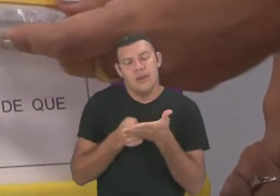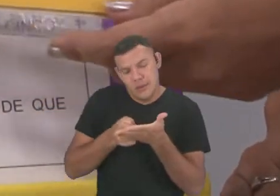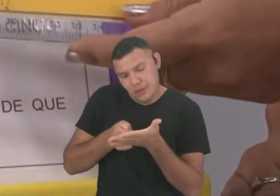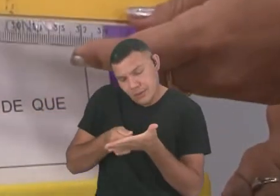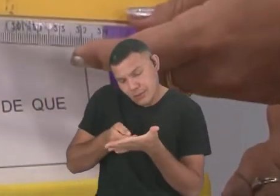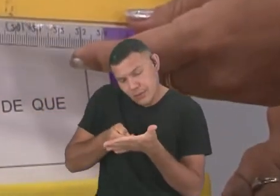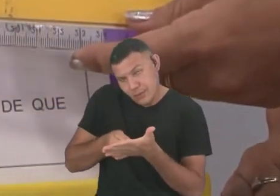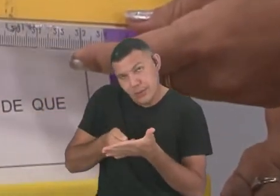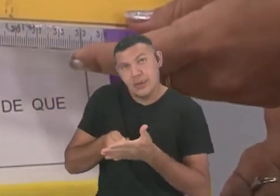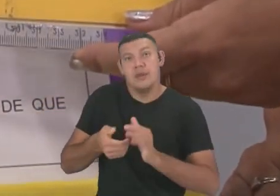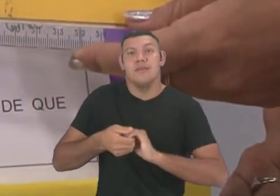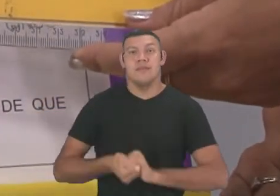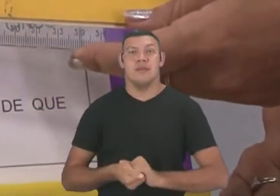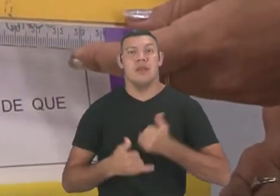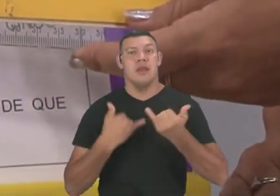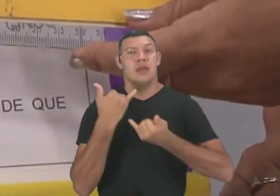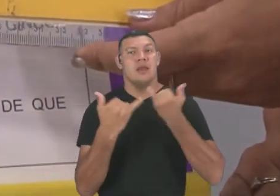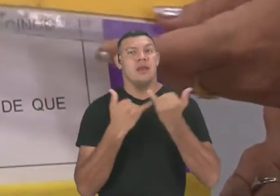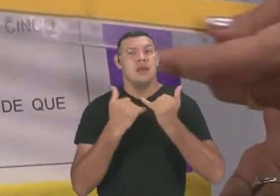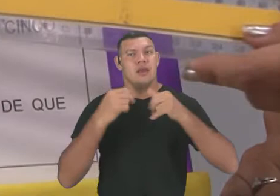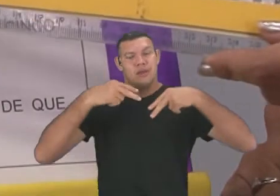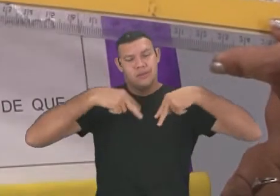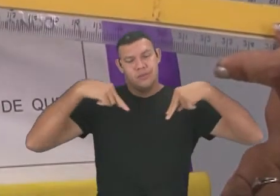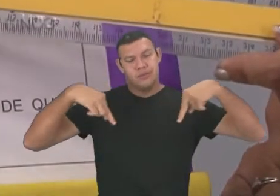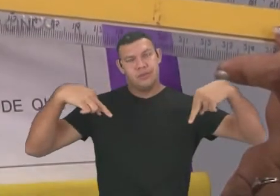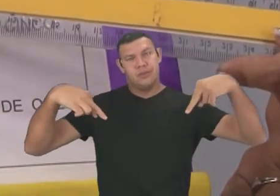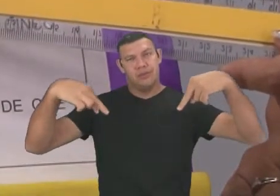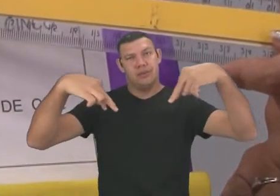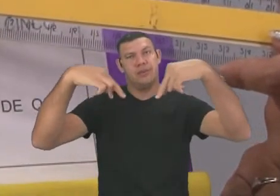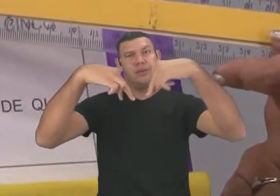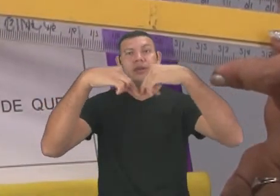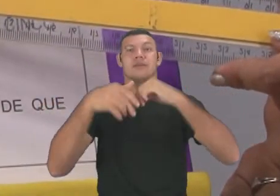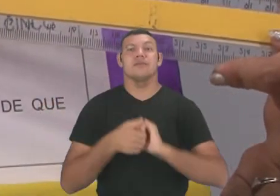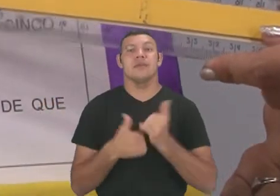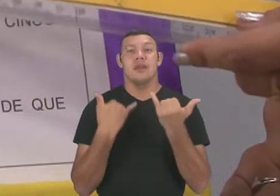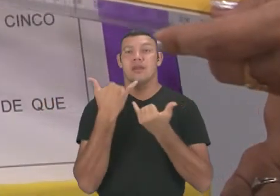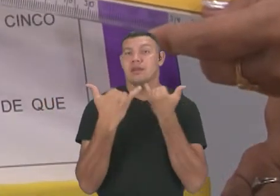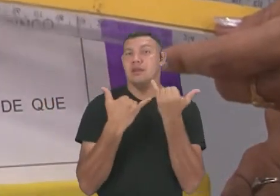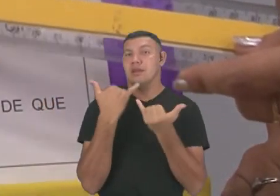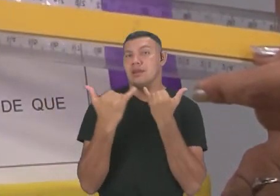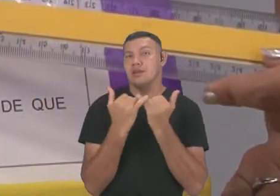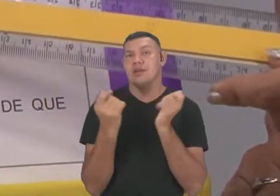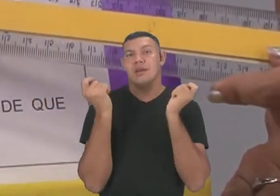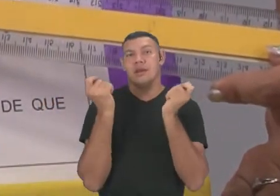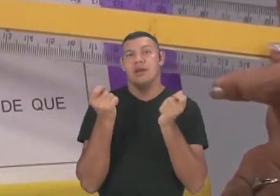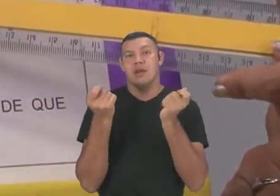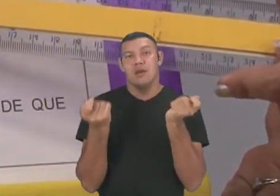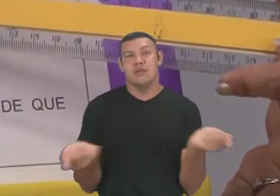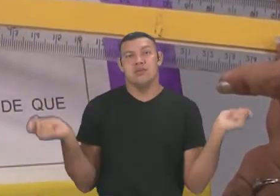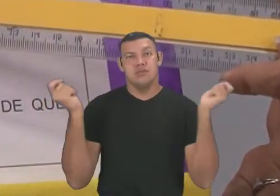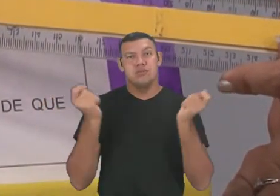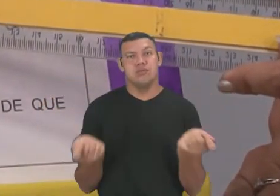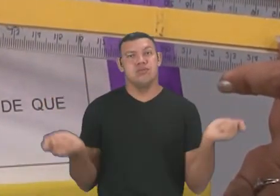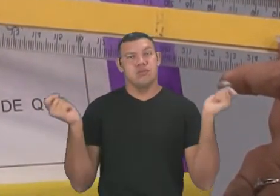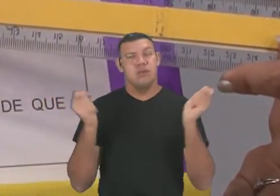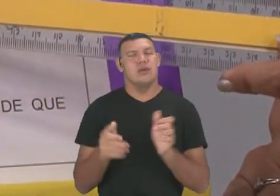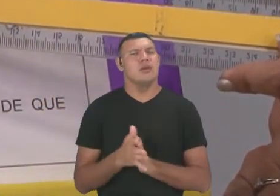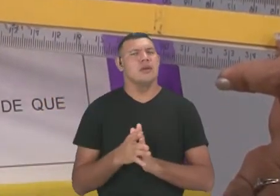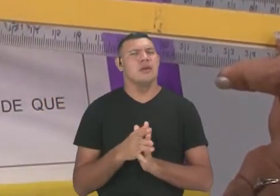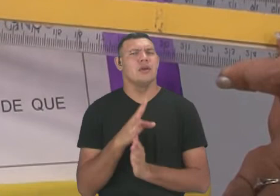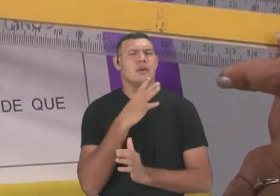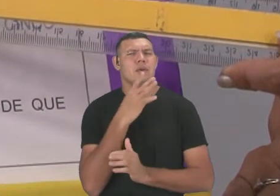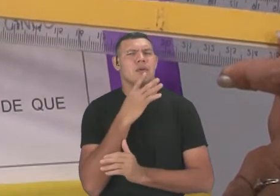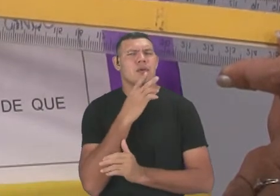gude. Aqui, brincando de roda. Aqui, brincando com a corda. Essa brincadeira é chamada de quê? Alguém